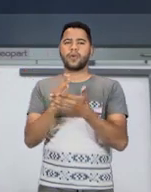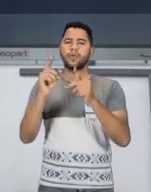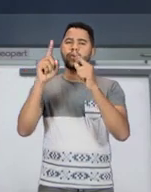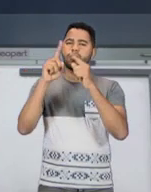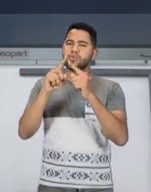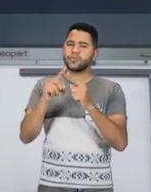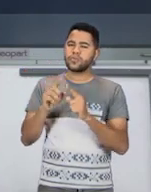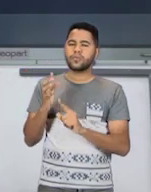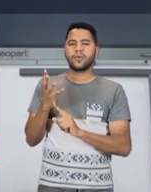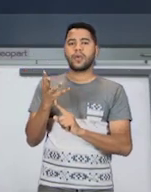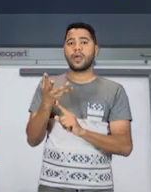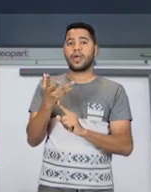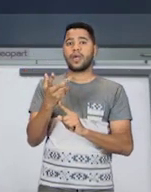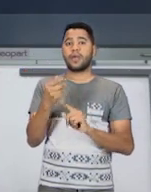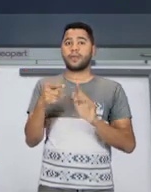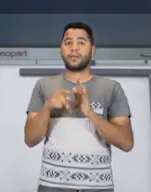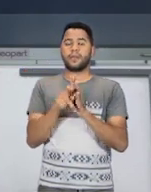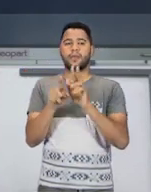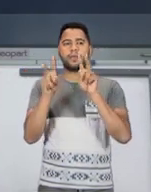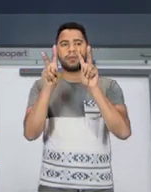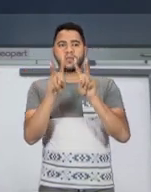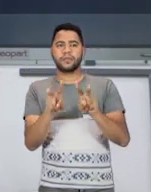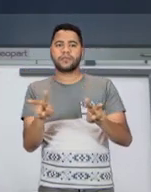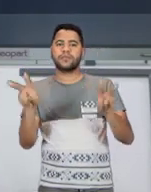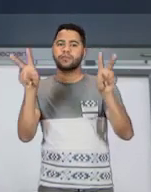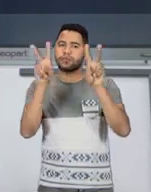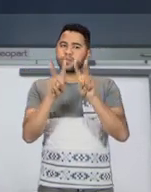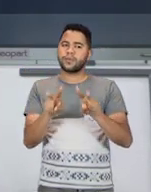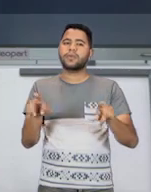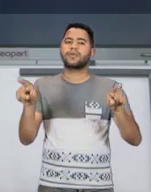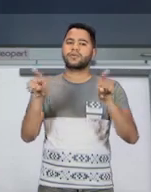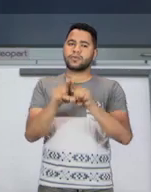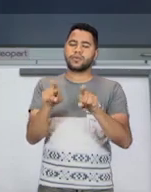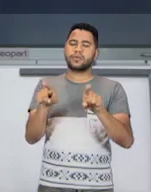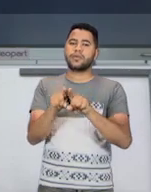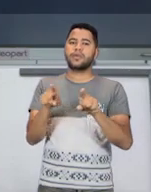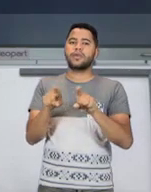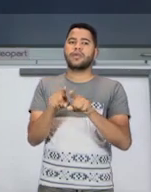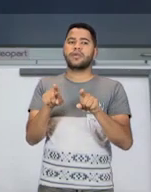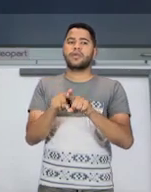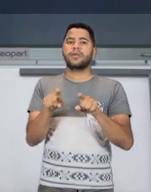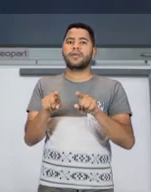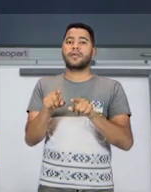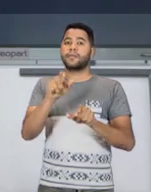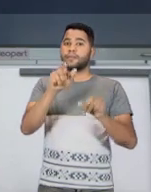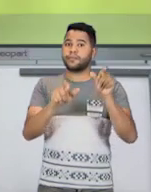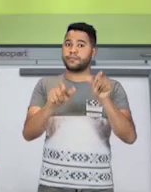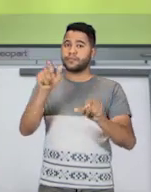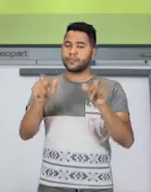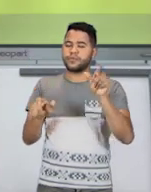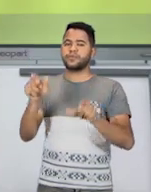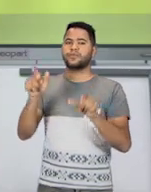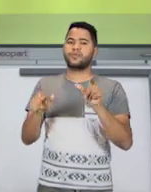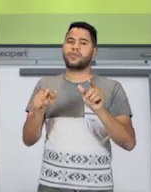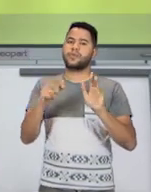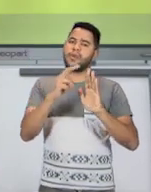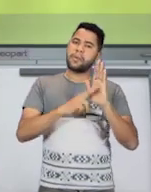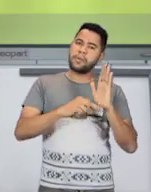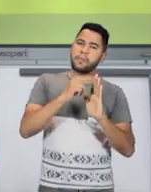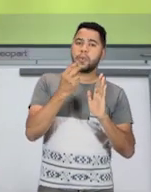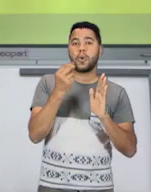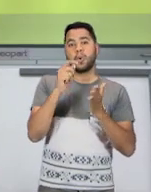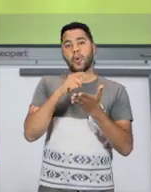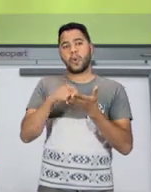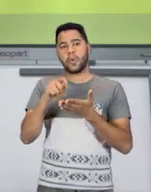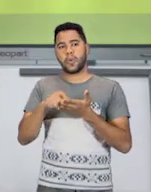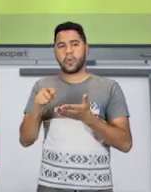arte, como as artes visuais e também sobre seus artistas, que